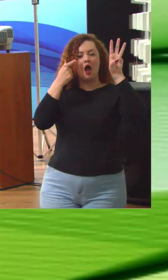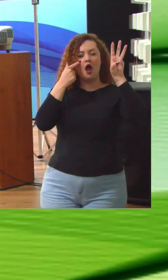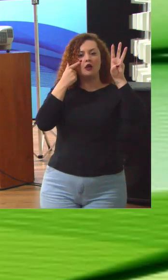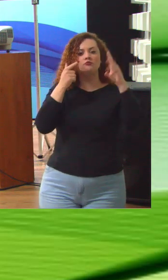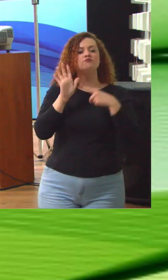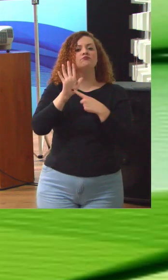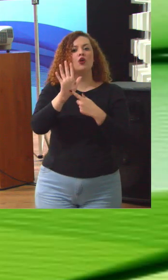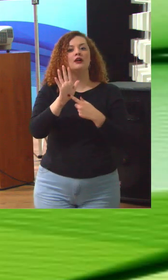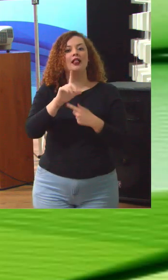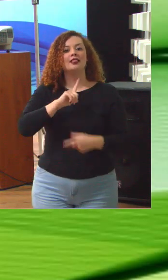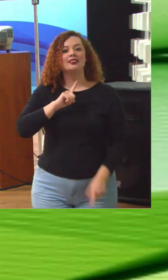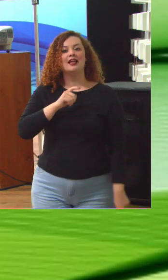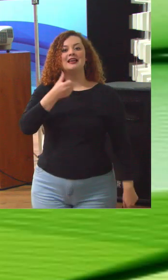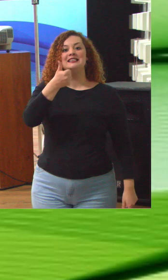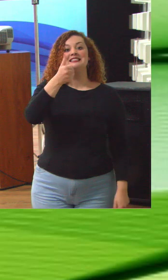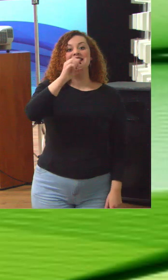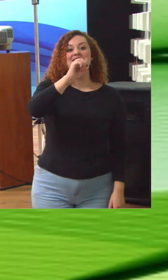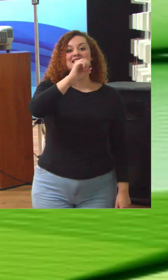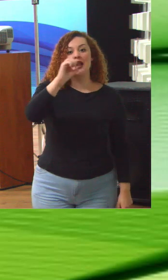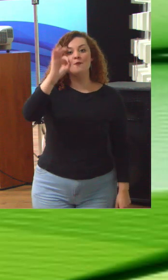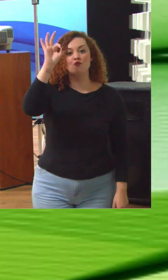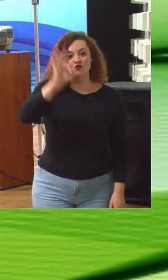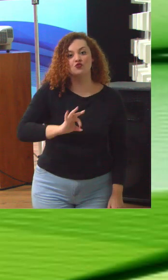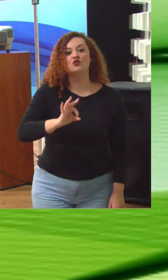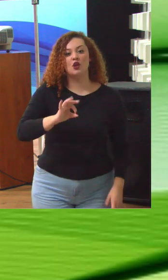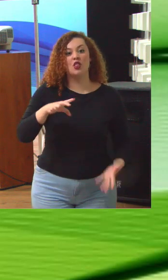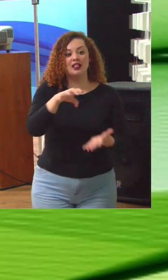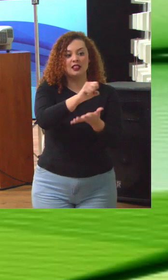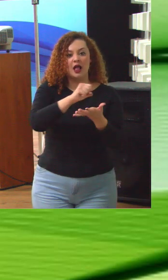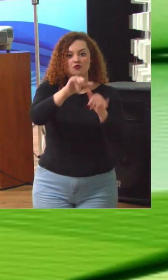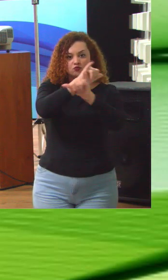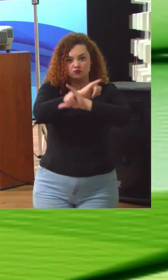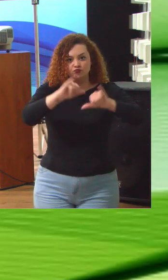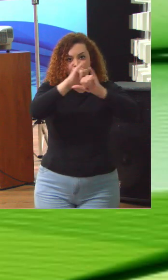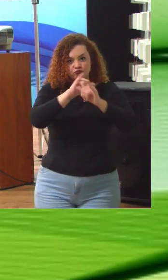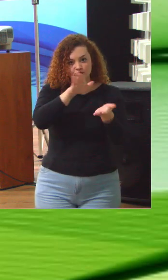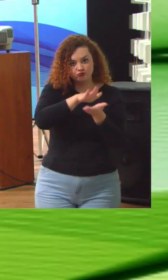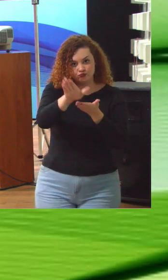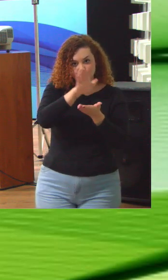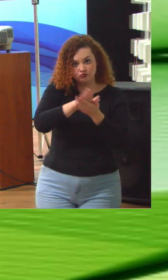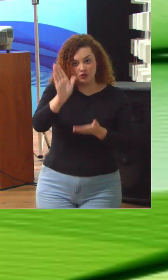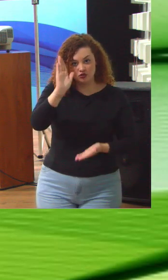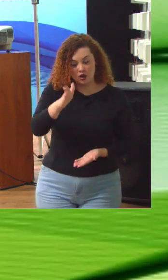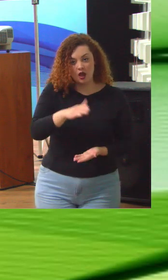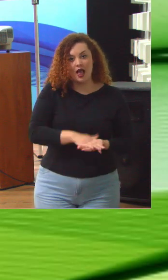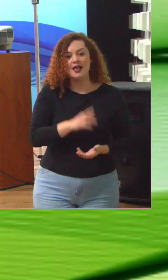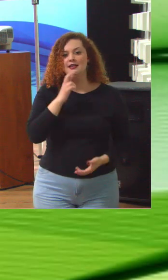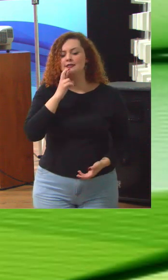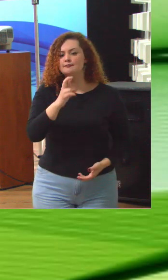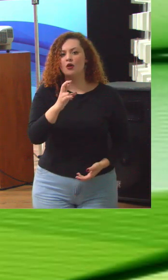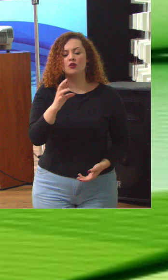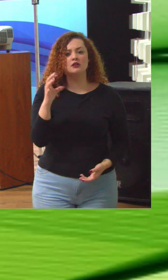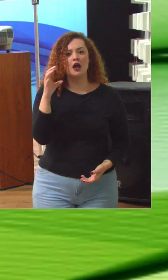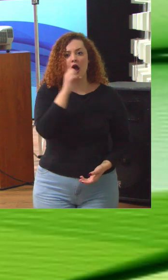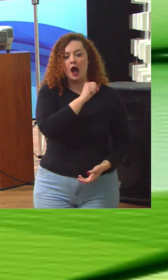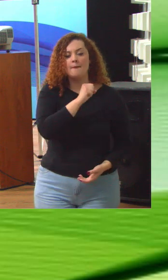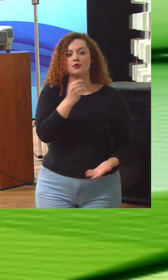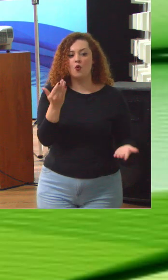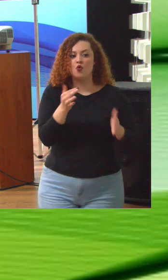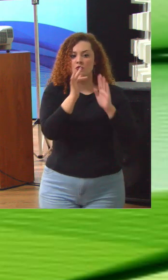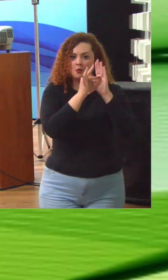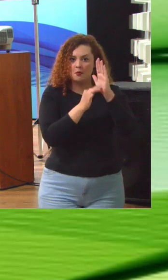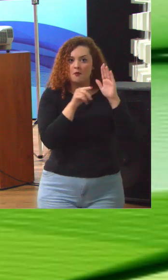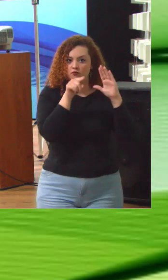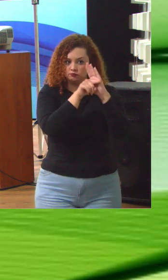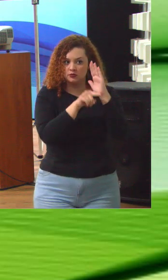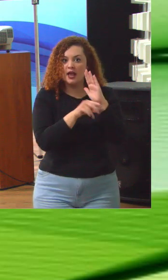vocês tem 100% dos dados divulgados a resposta atômica original do questionário já